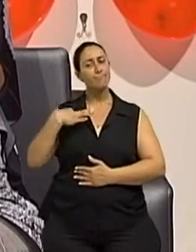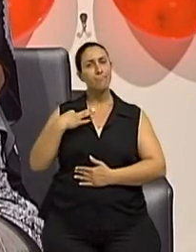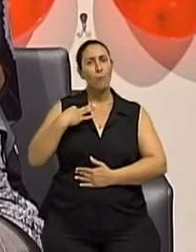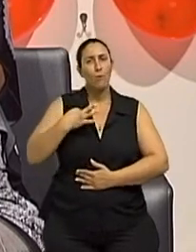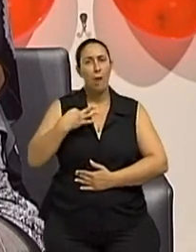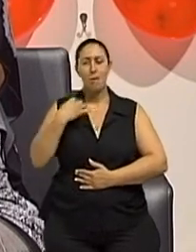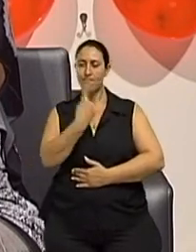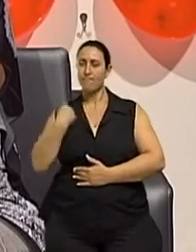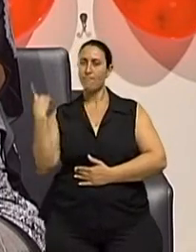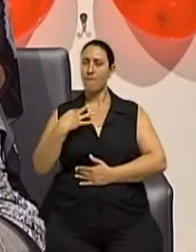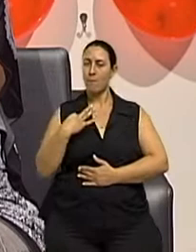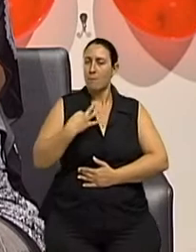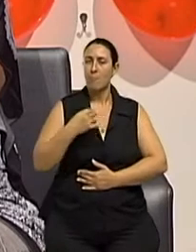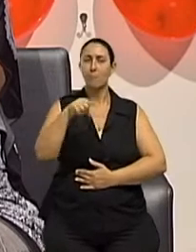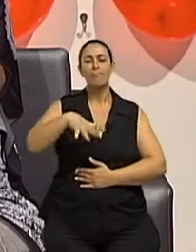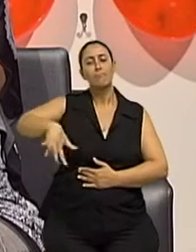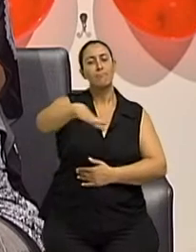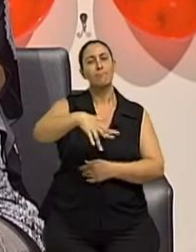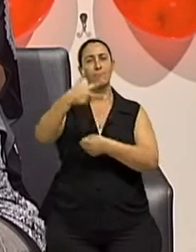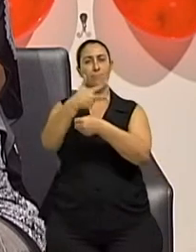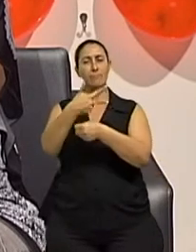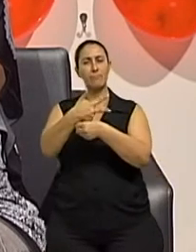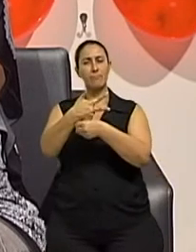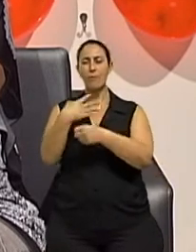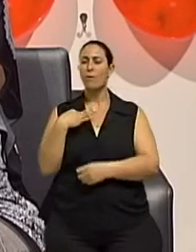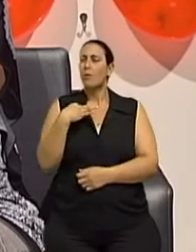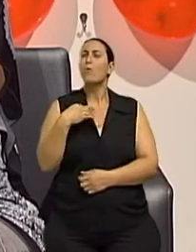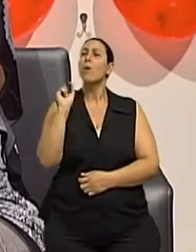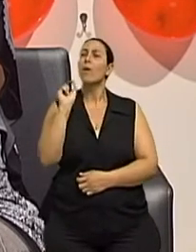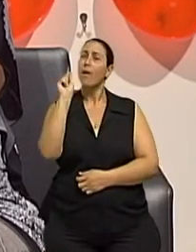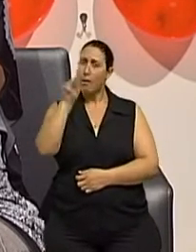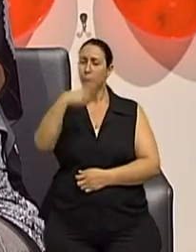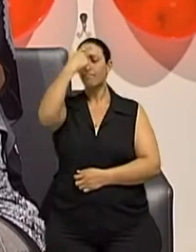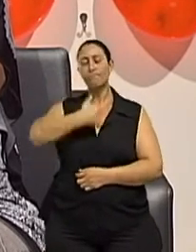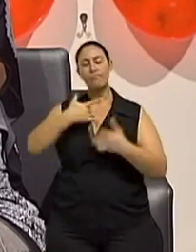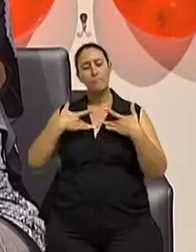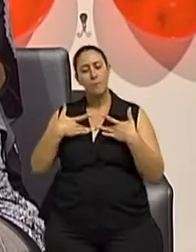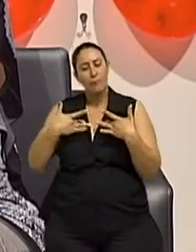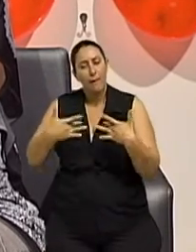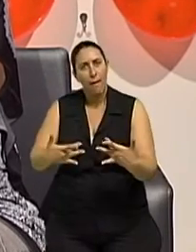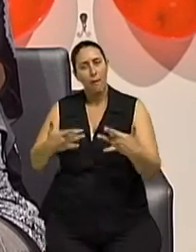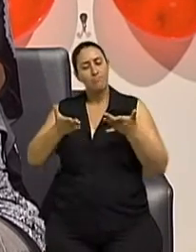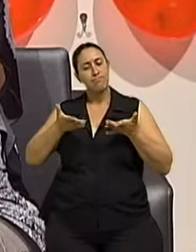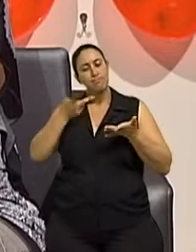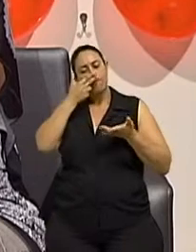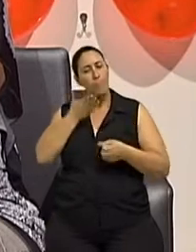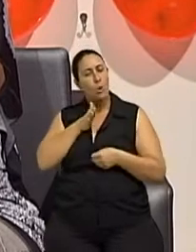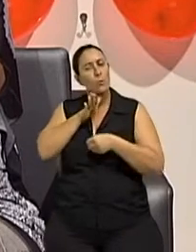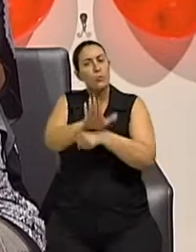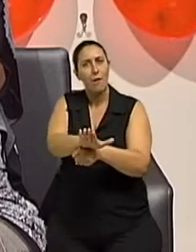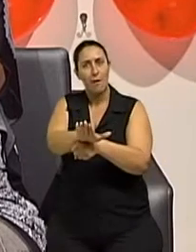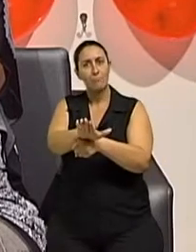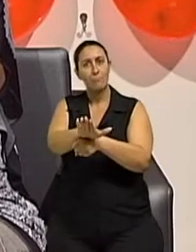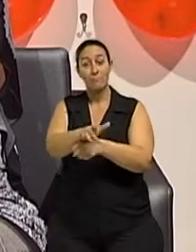terceira idade. Ser voluntário é dedicar uma parte de si mesmo ao outro. Ser voluntário na terceira